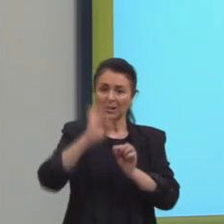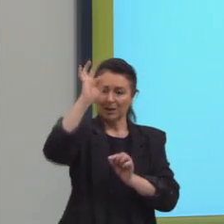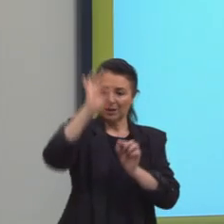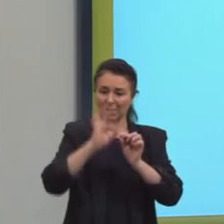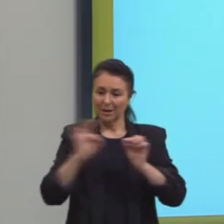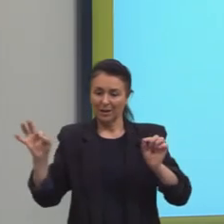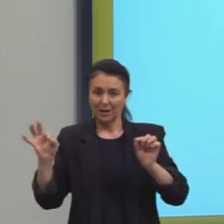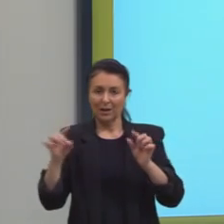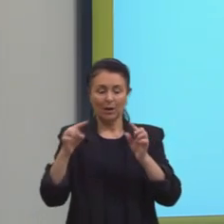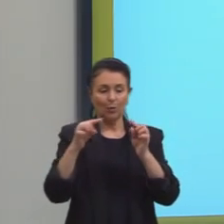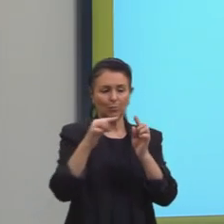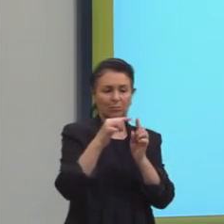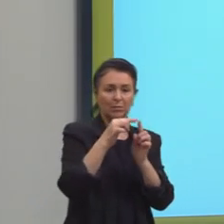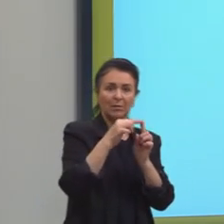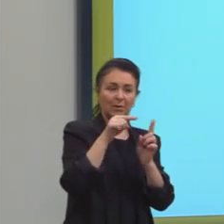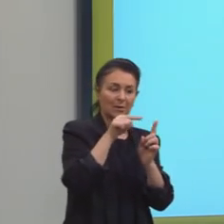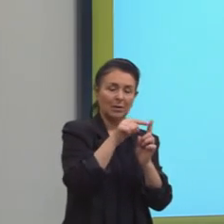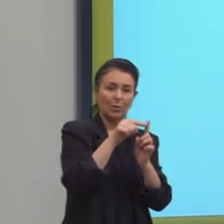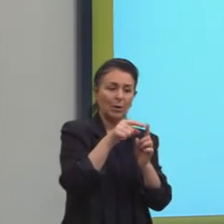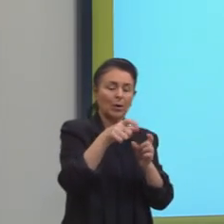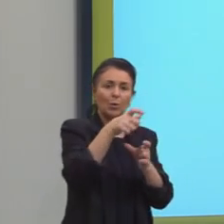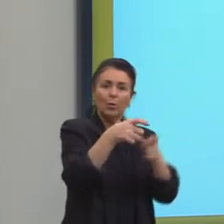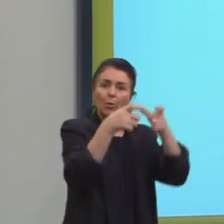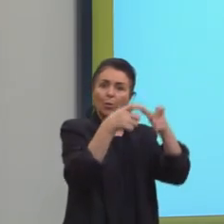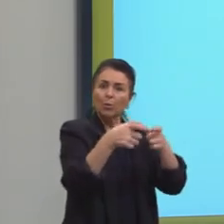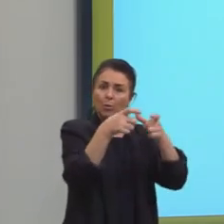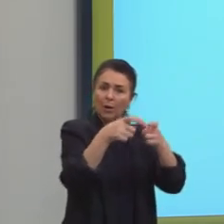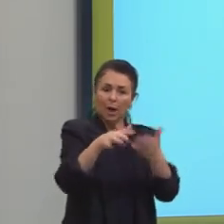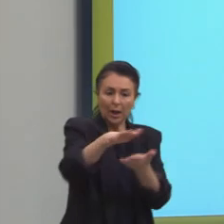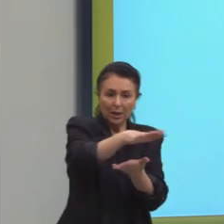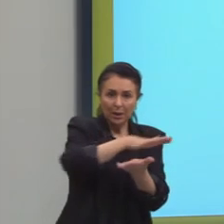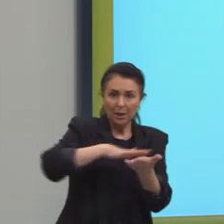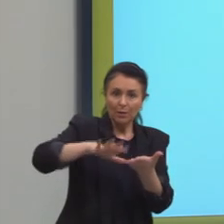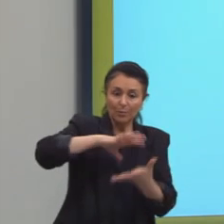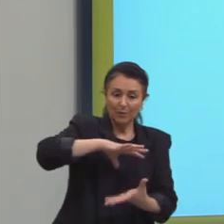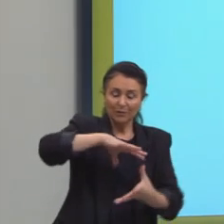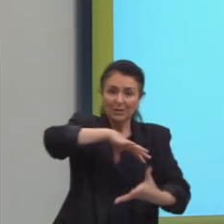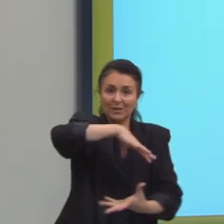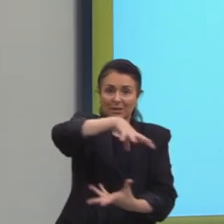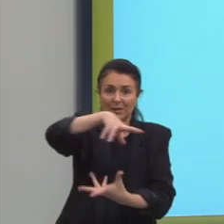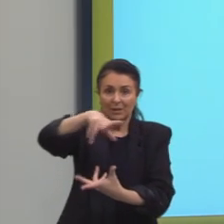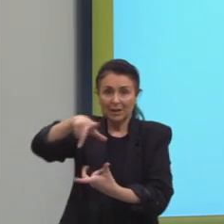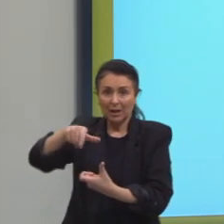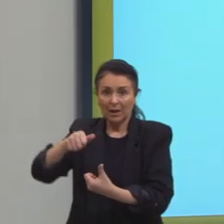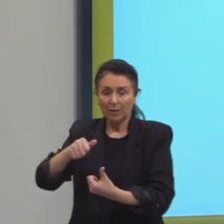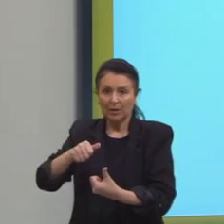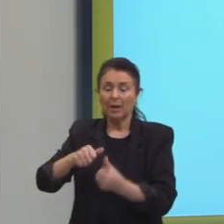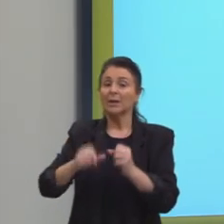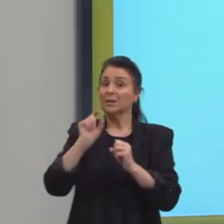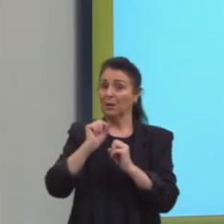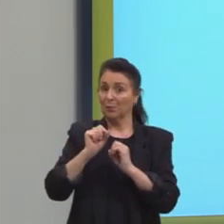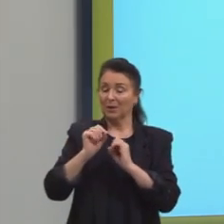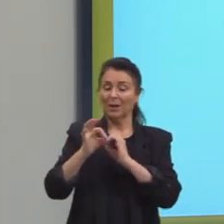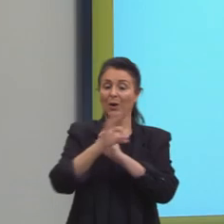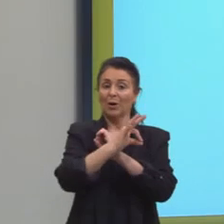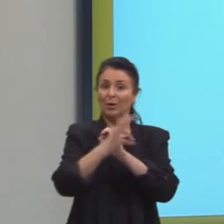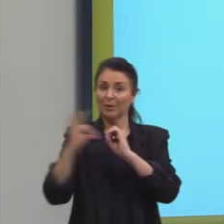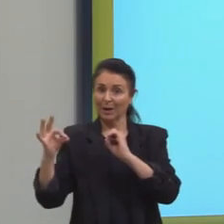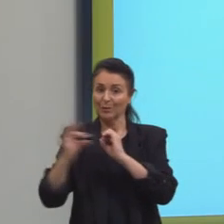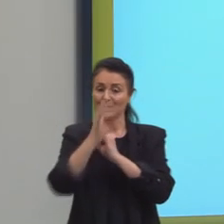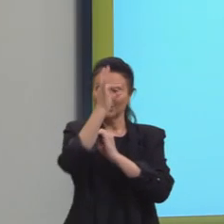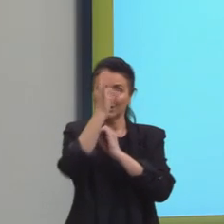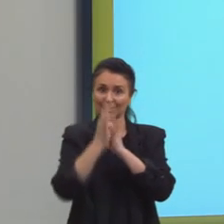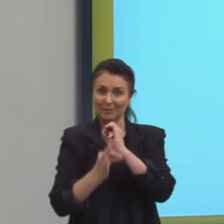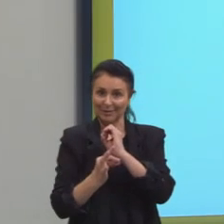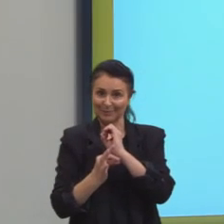linhas forma pontos de localização sobre a superfície terrestre, paralelos e meridianos. Paralelos são as